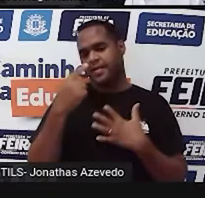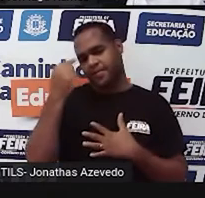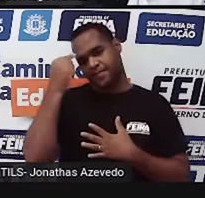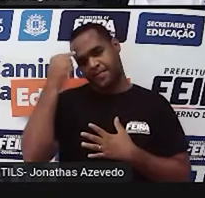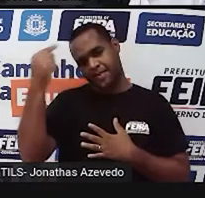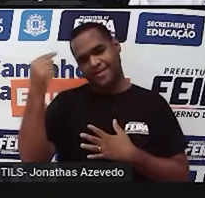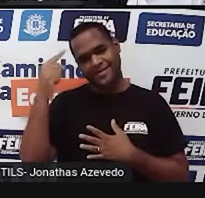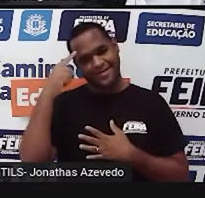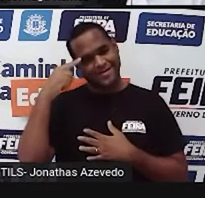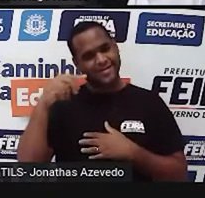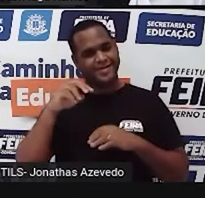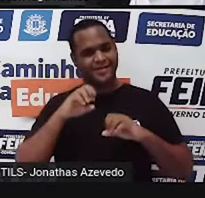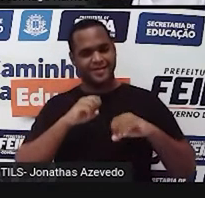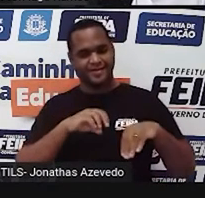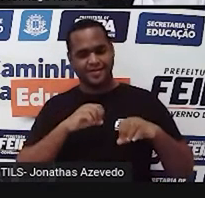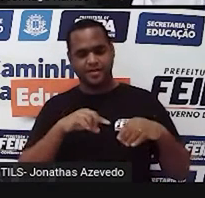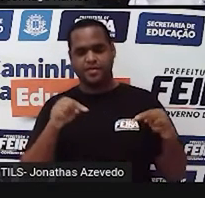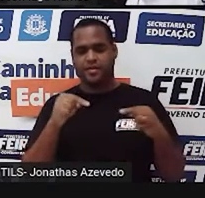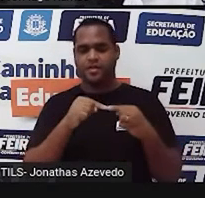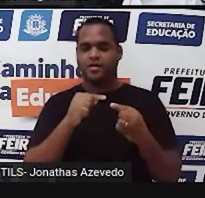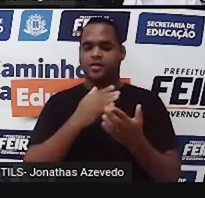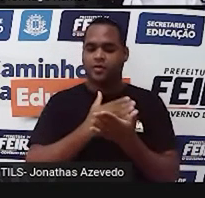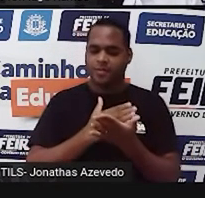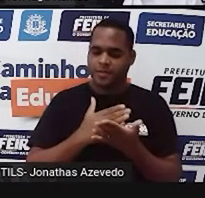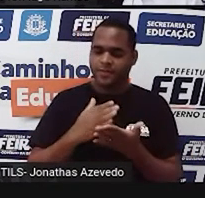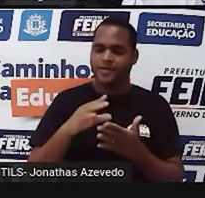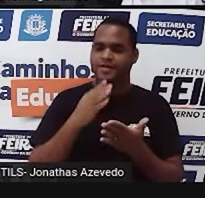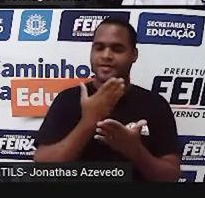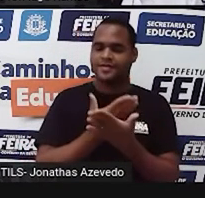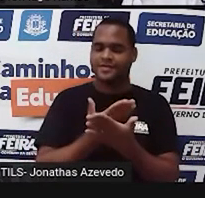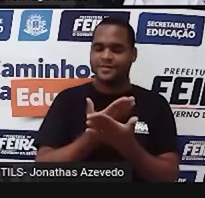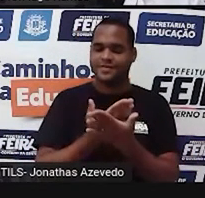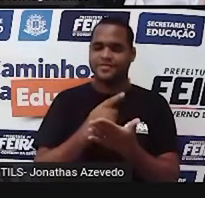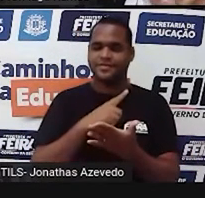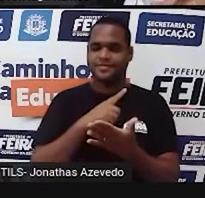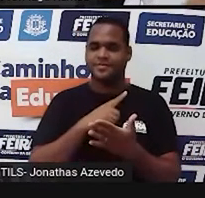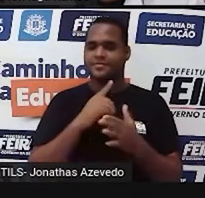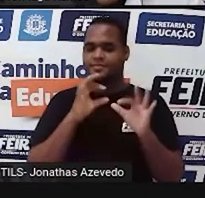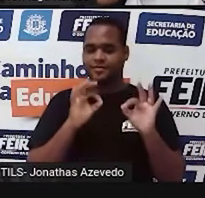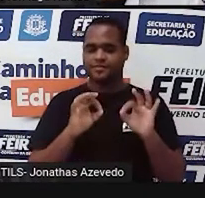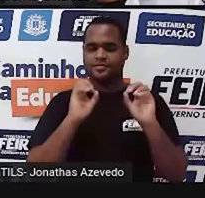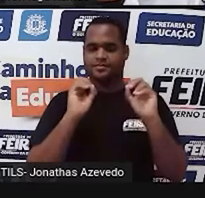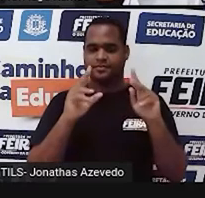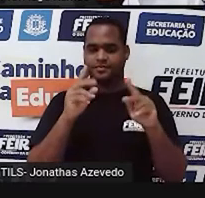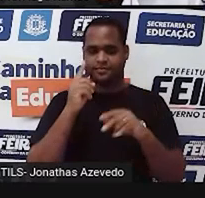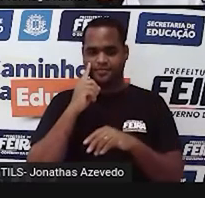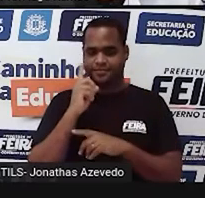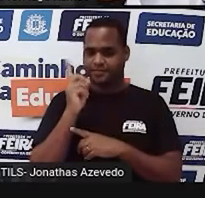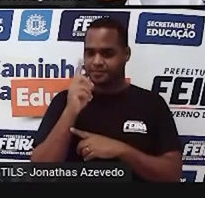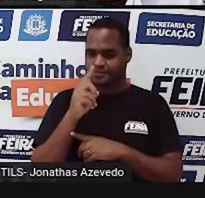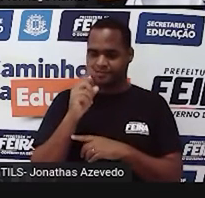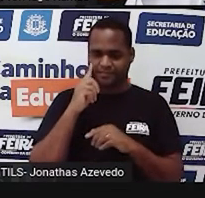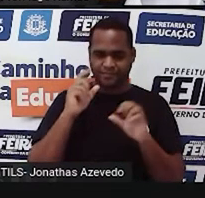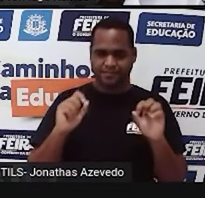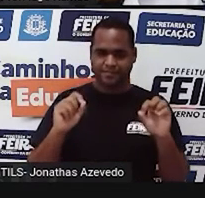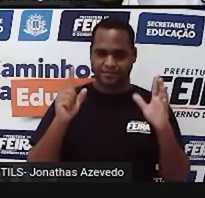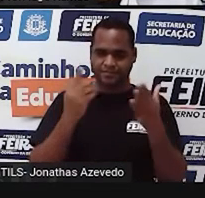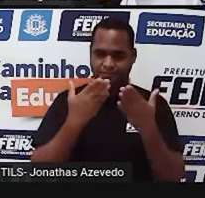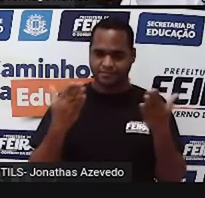Na aula que a gente começou a estudar esse tema, certo? Então bora lá, reloginho na tela, você